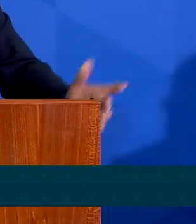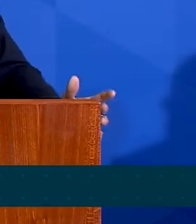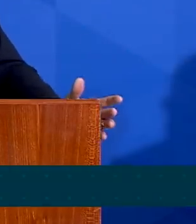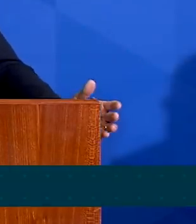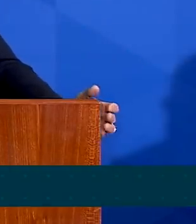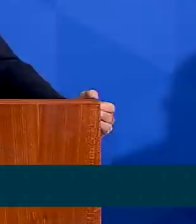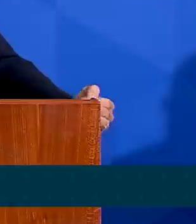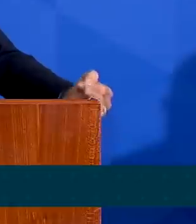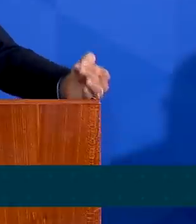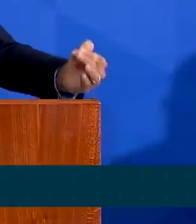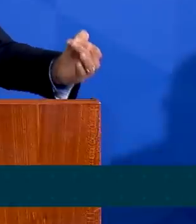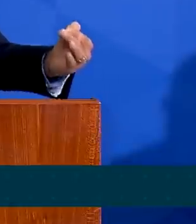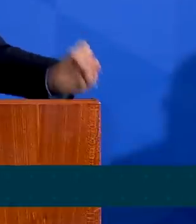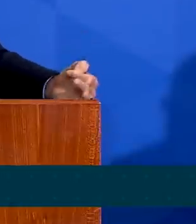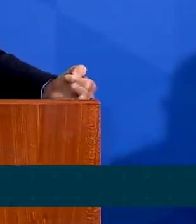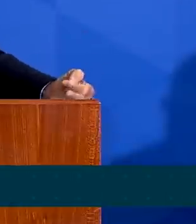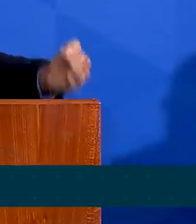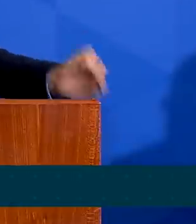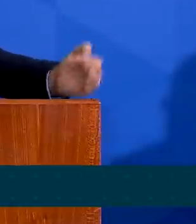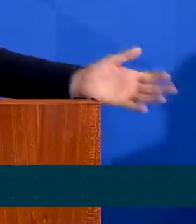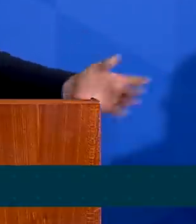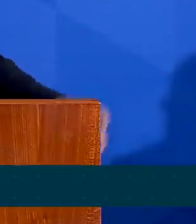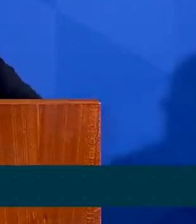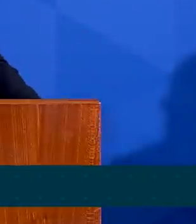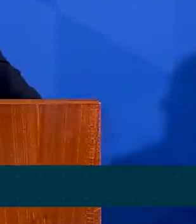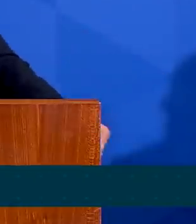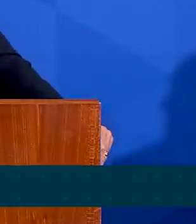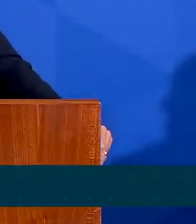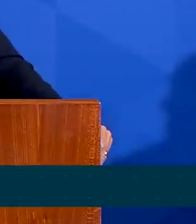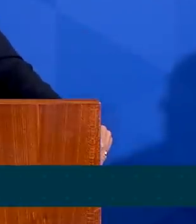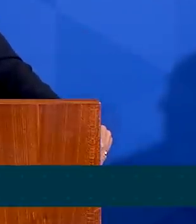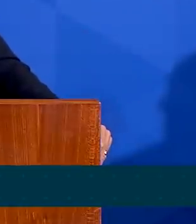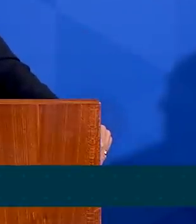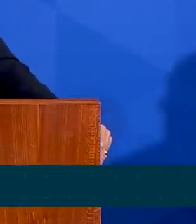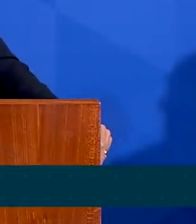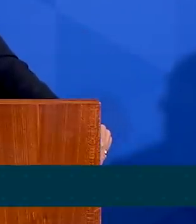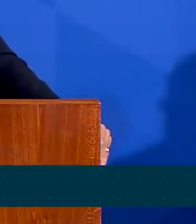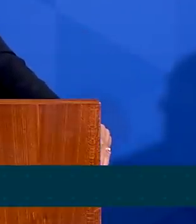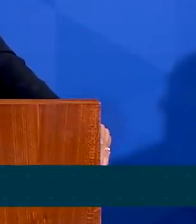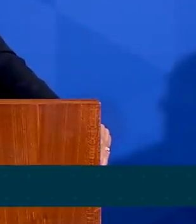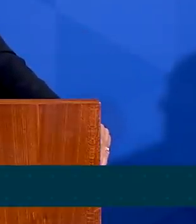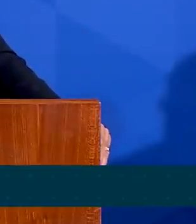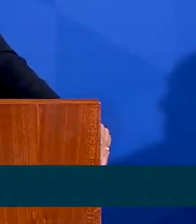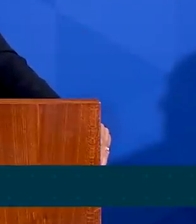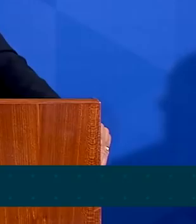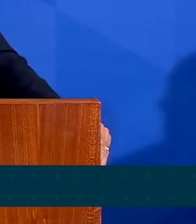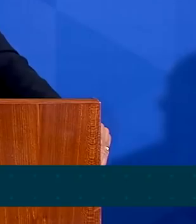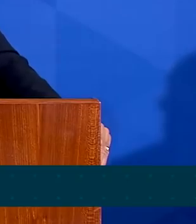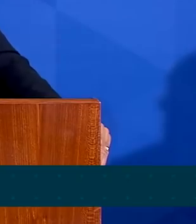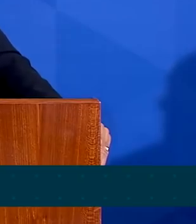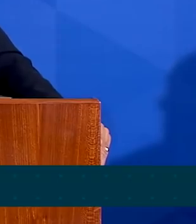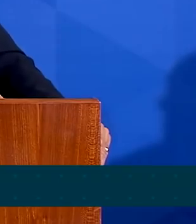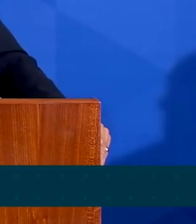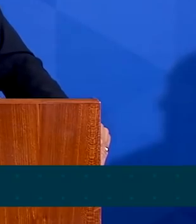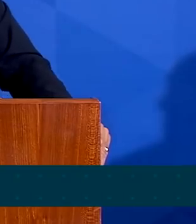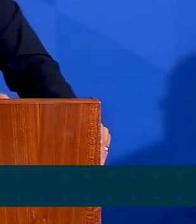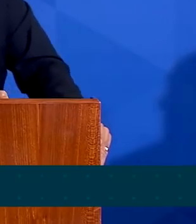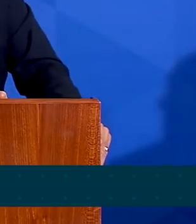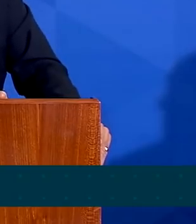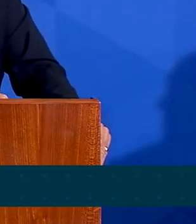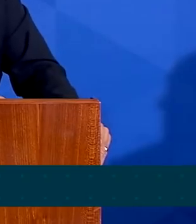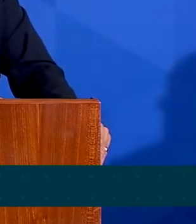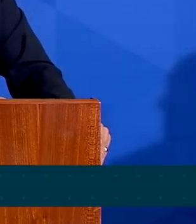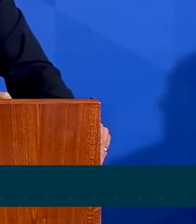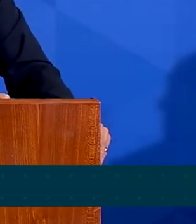confiança dessas pessoas. A ninguém que pediu socorro a você, você deixou de atender. Tudo o que você podia fazer, você